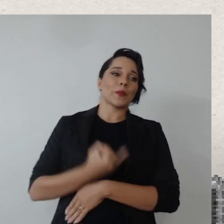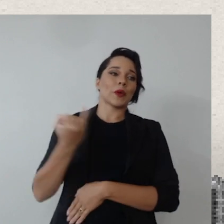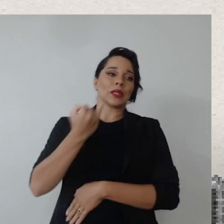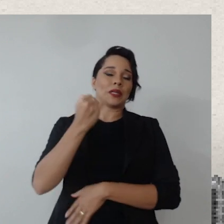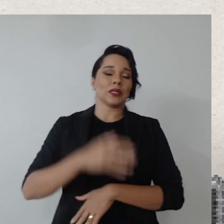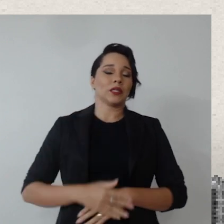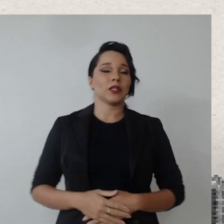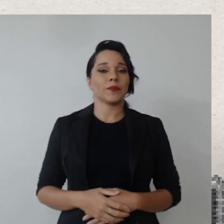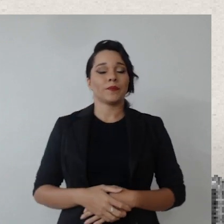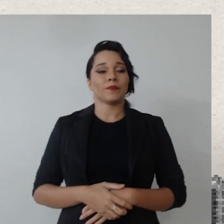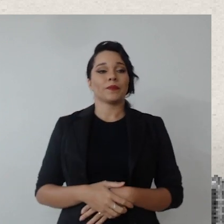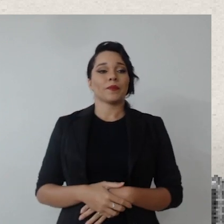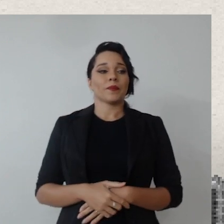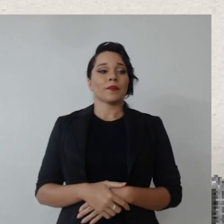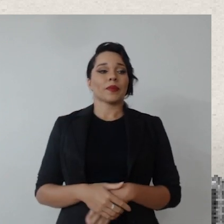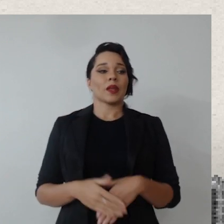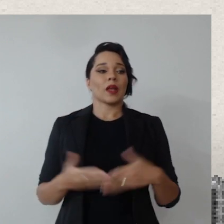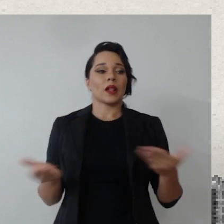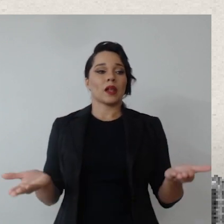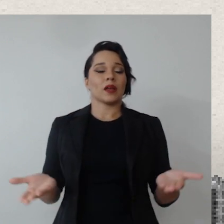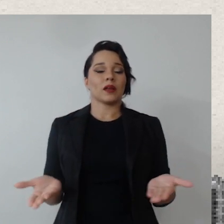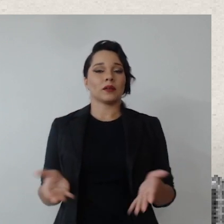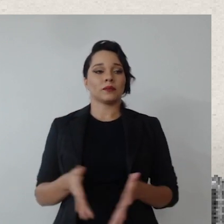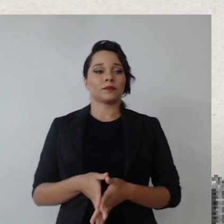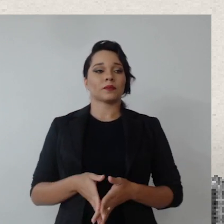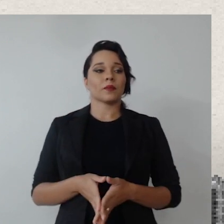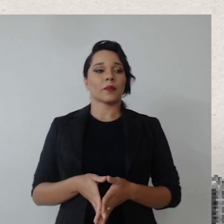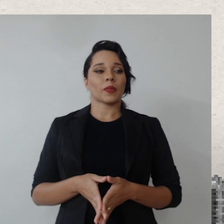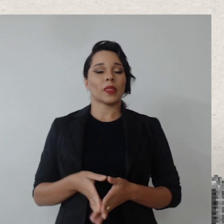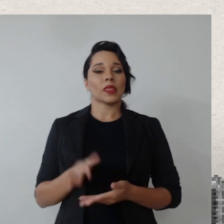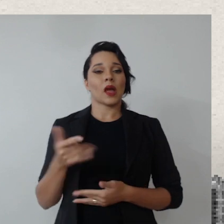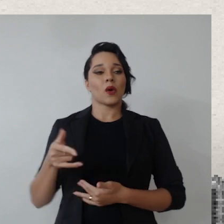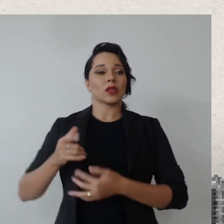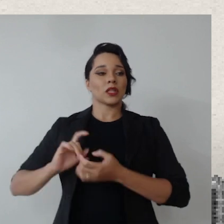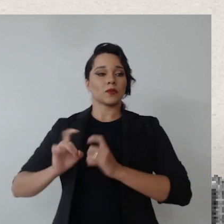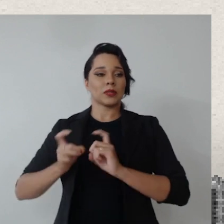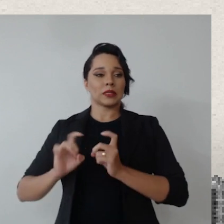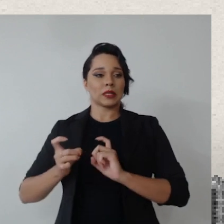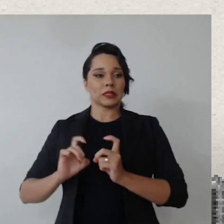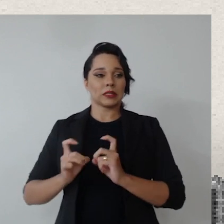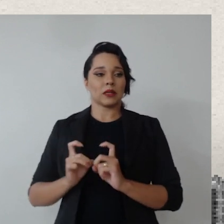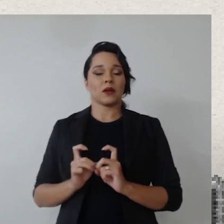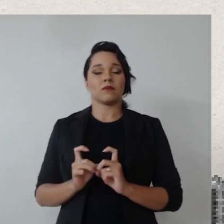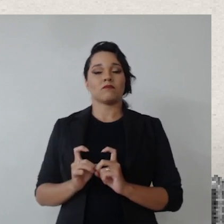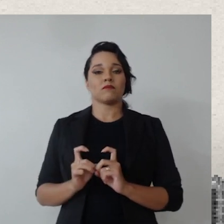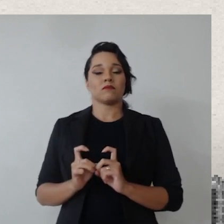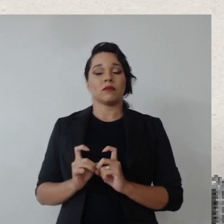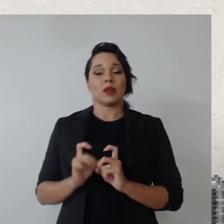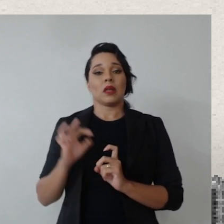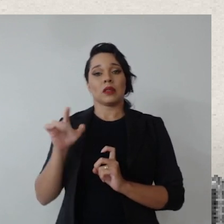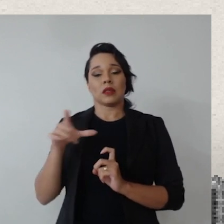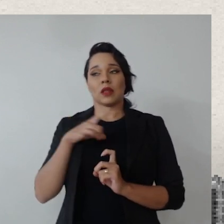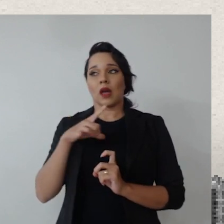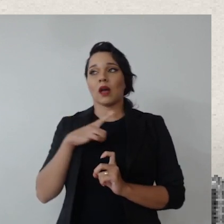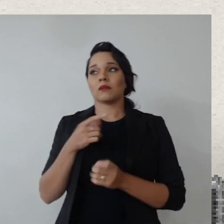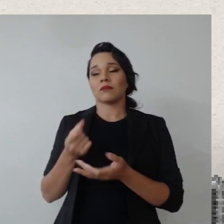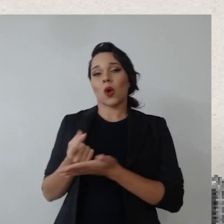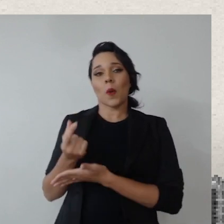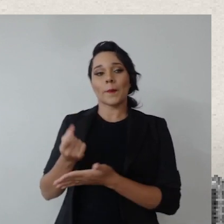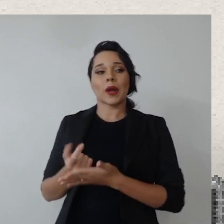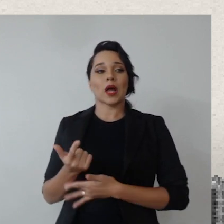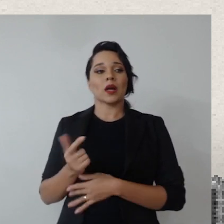importante, que além da alta administração está comprando